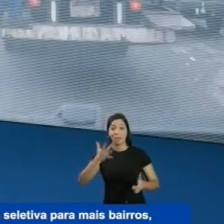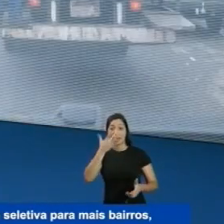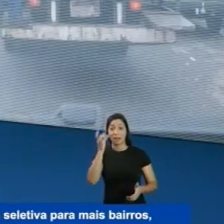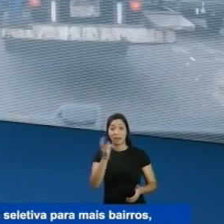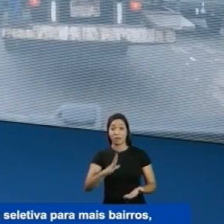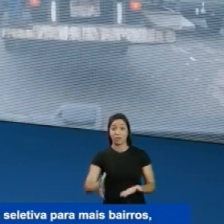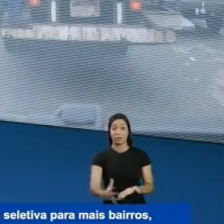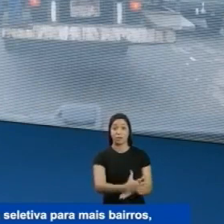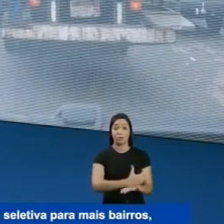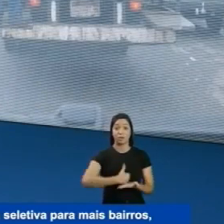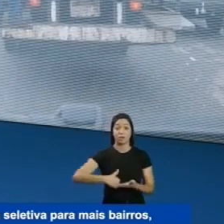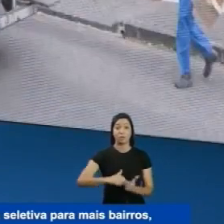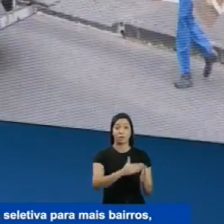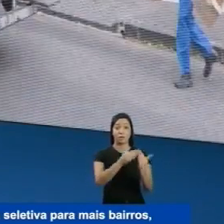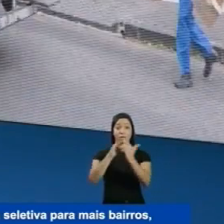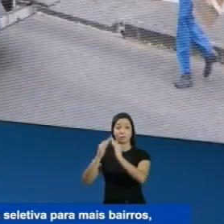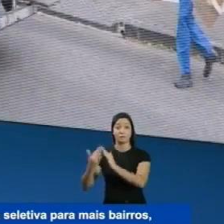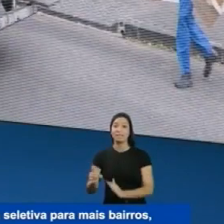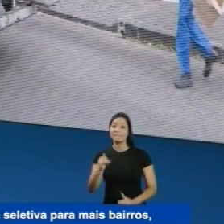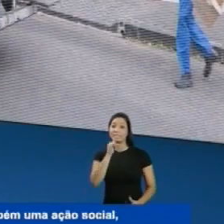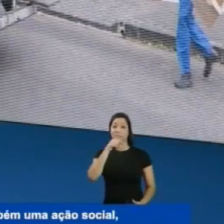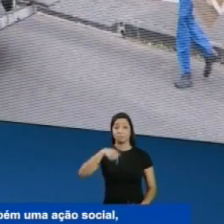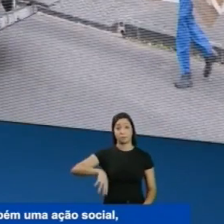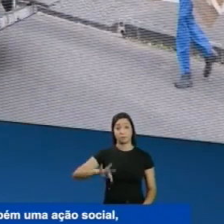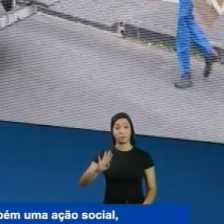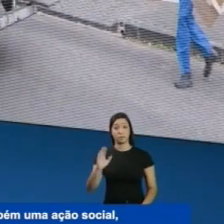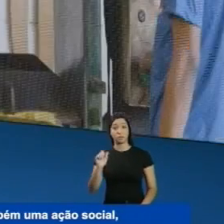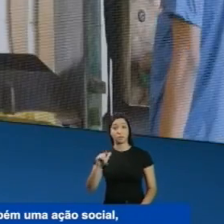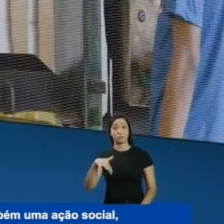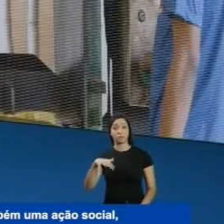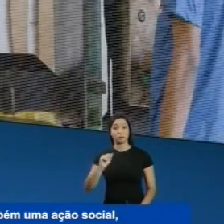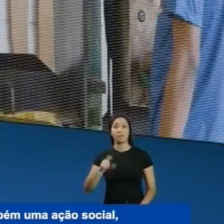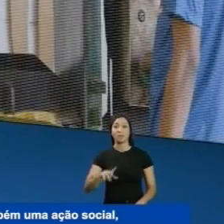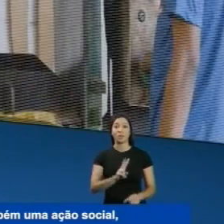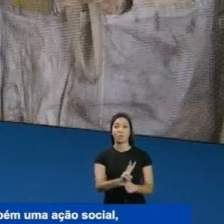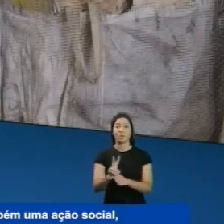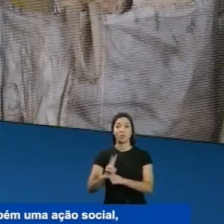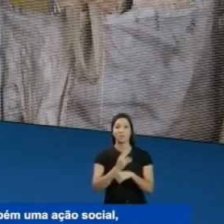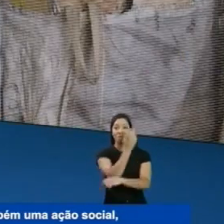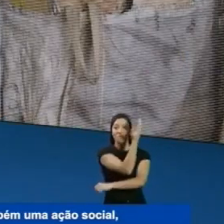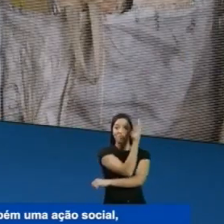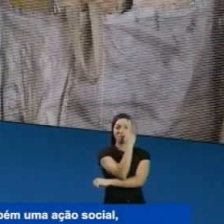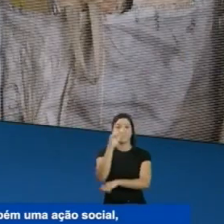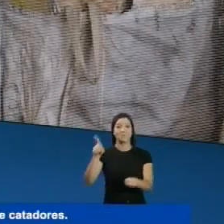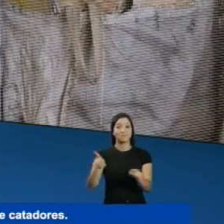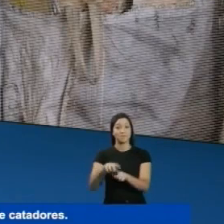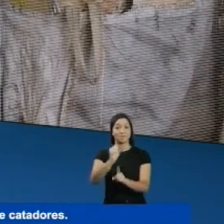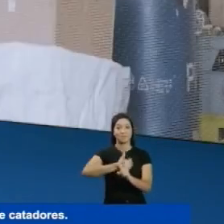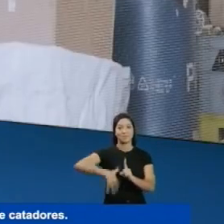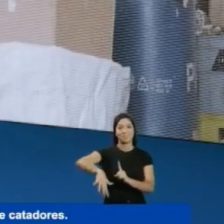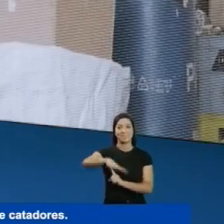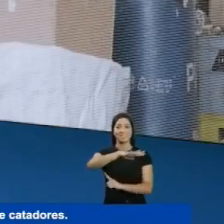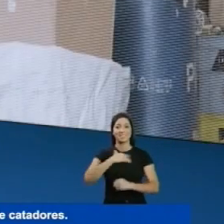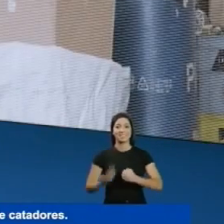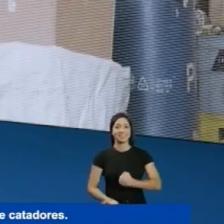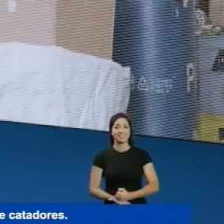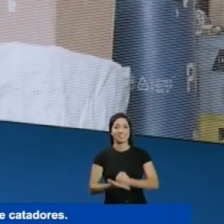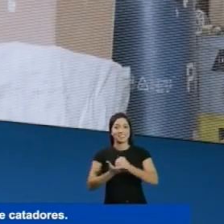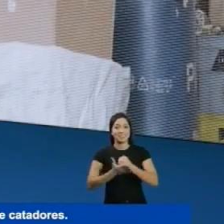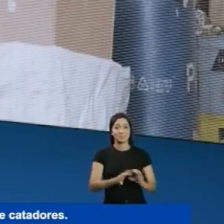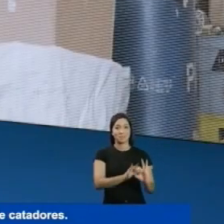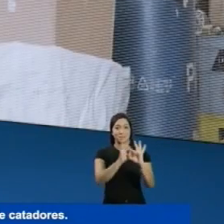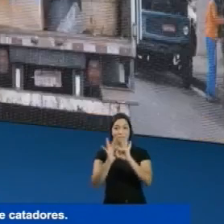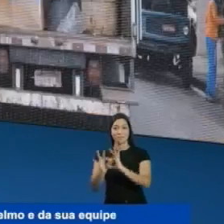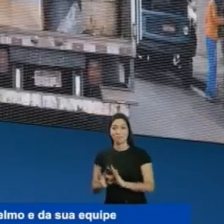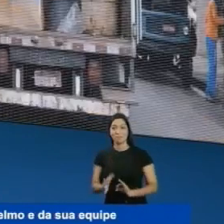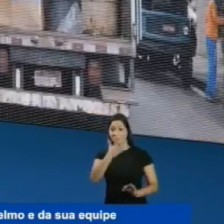coleta seletiva para mais bairros Isso é cuidar do meio ambiente e também uma ação social Com apoio às cooperativas de